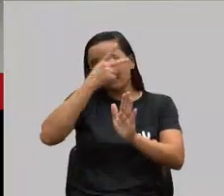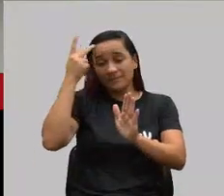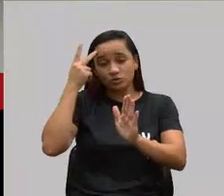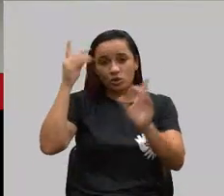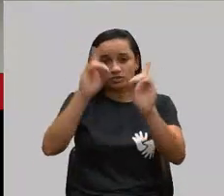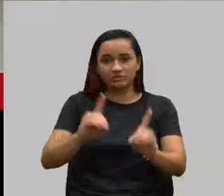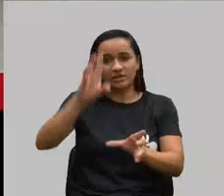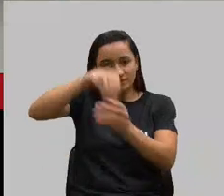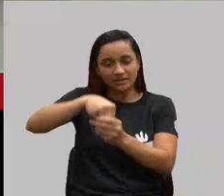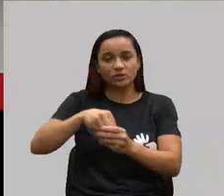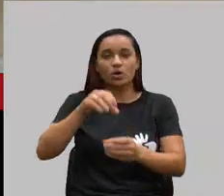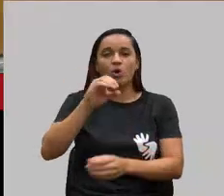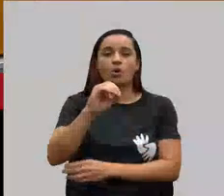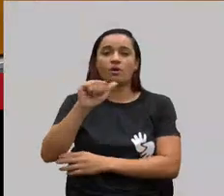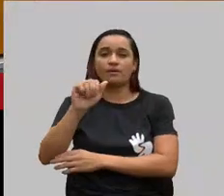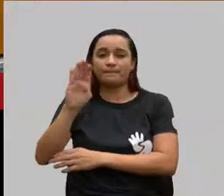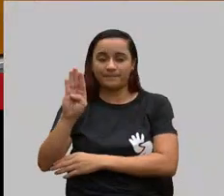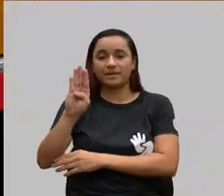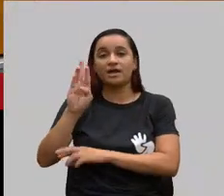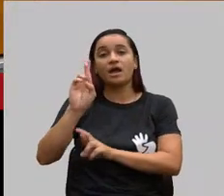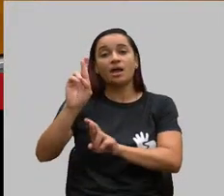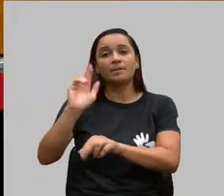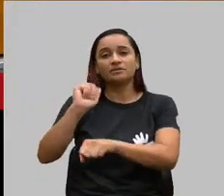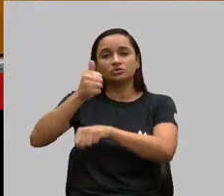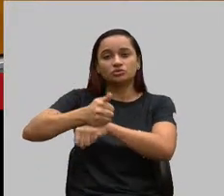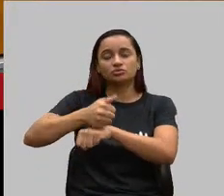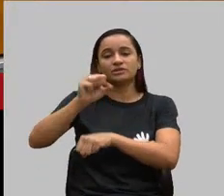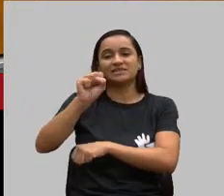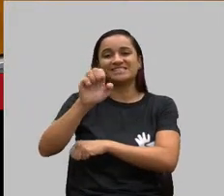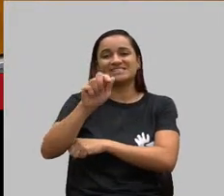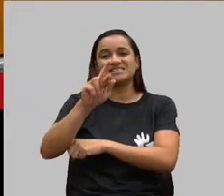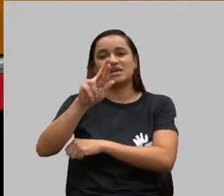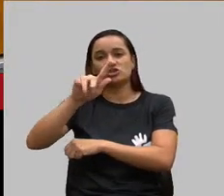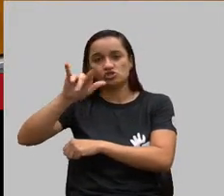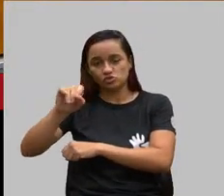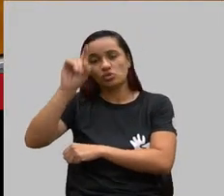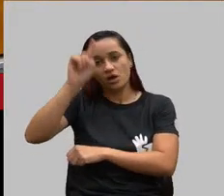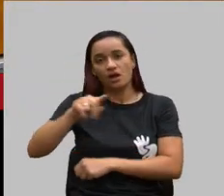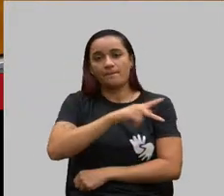Representando Sérgio Rodrigues Leonardo, presidente da OAB Minas Gerais.